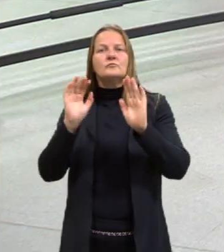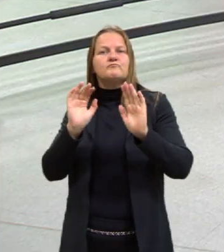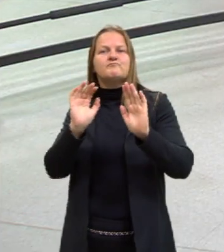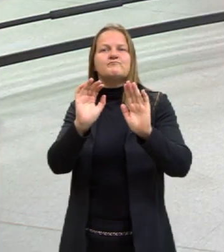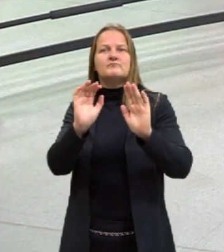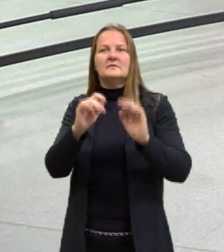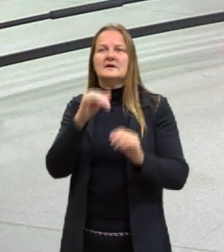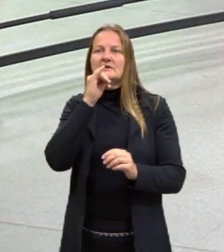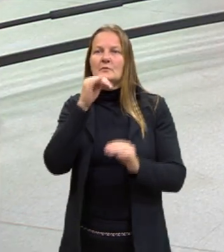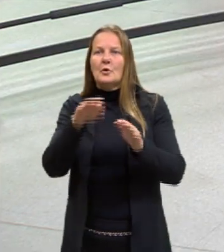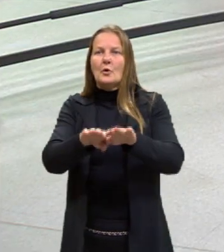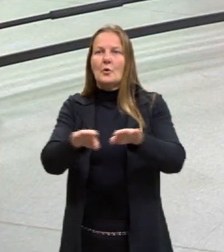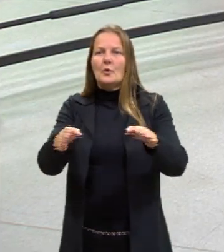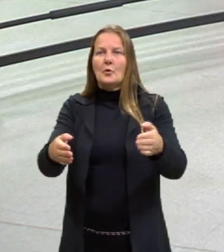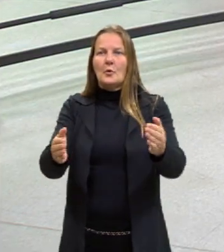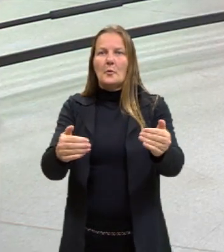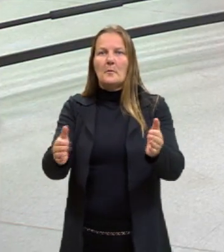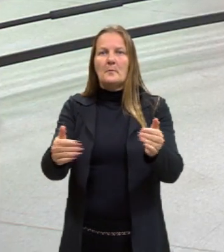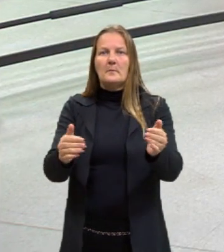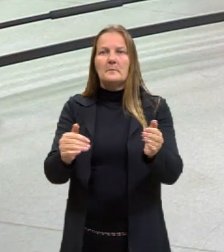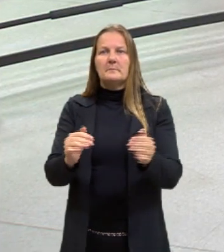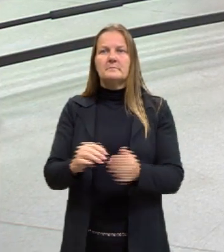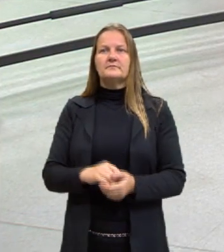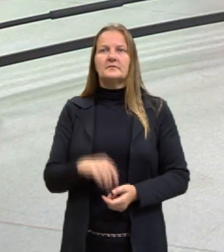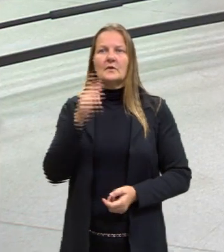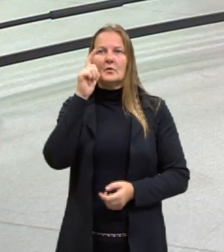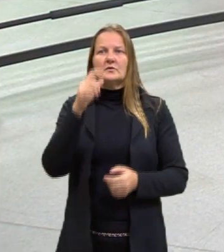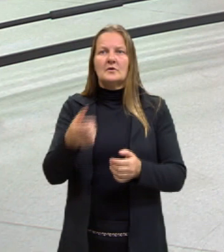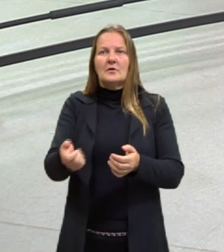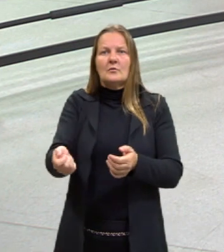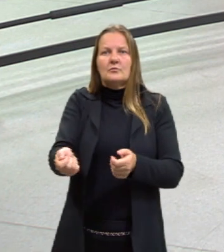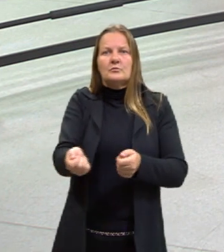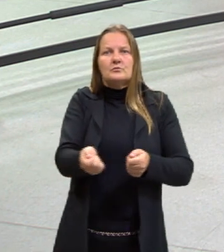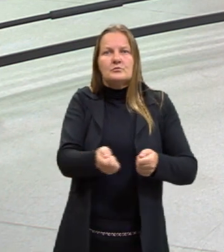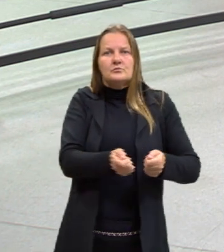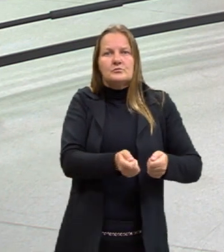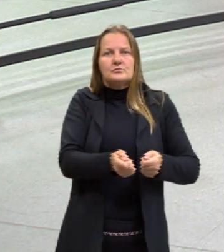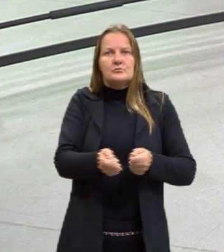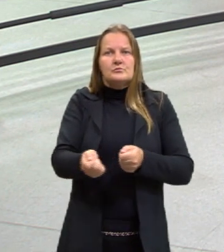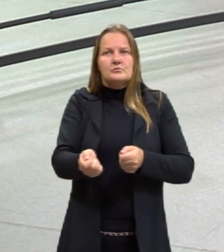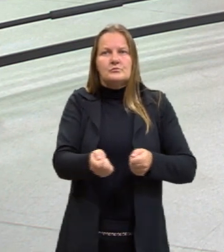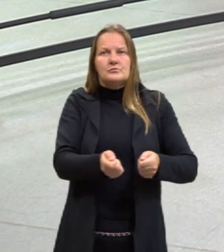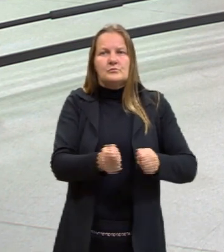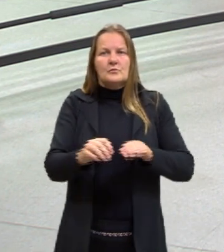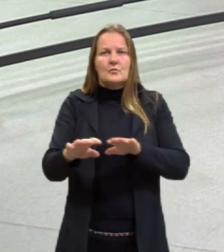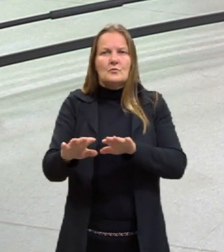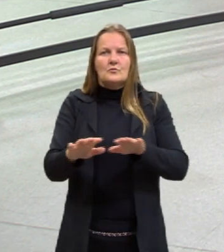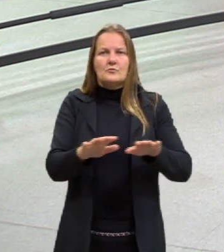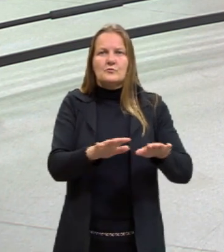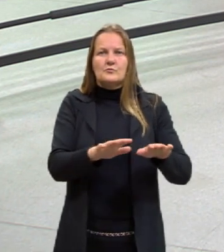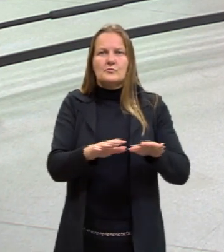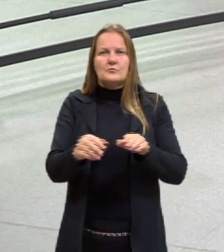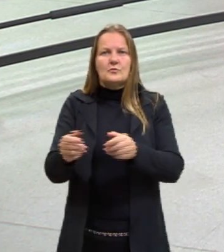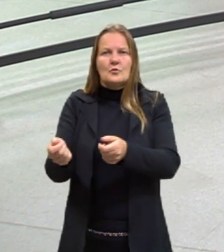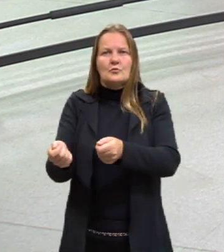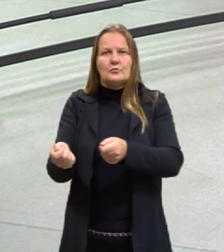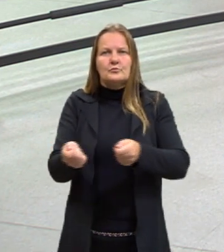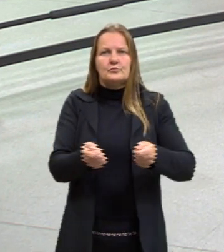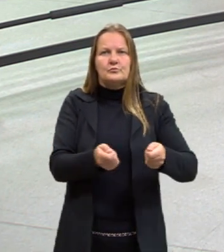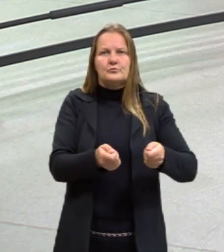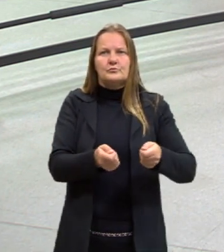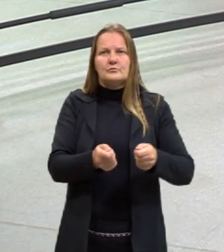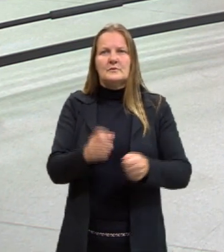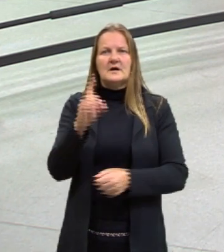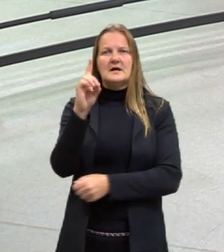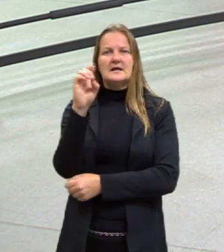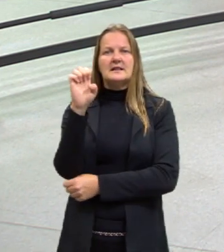mesinha, eu posso conseguir até movimentar ela. Daí vai haver um deslocamento nesse movimento que